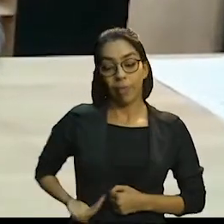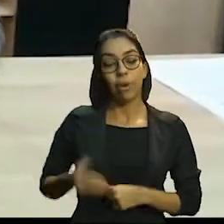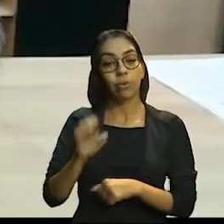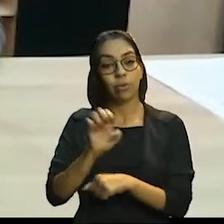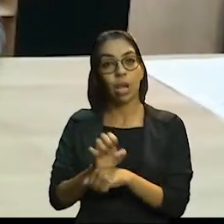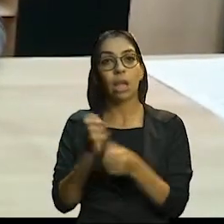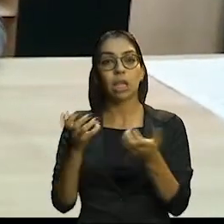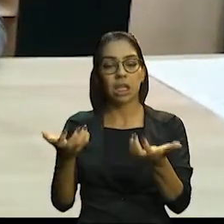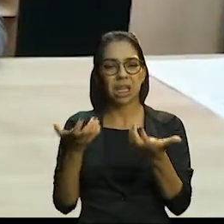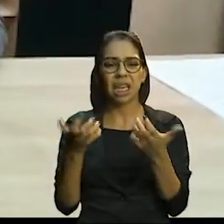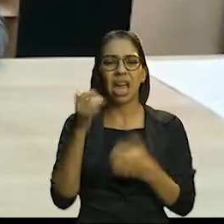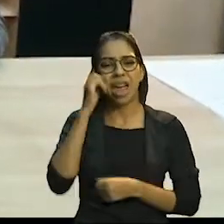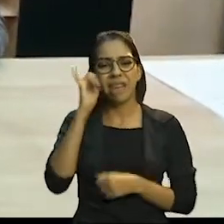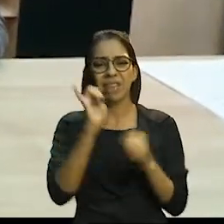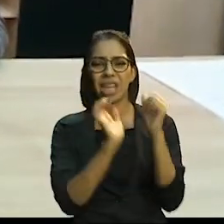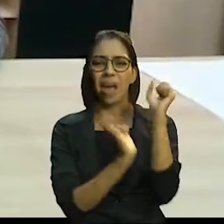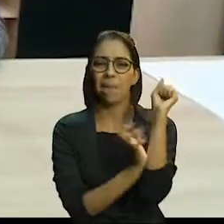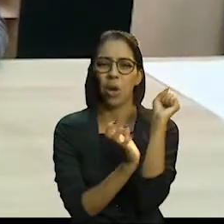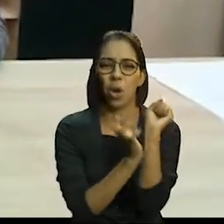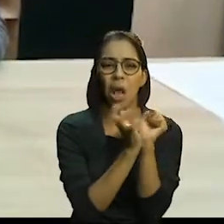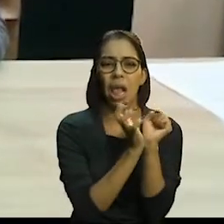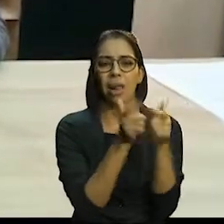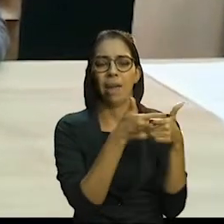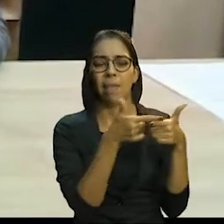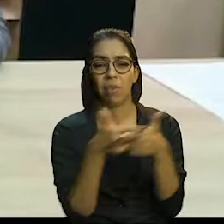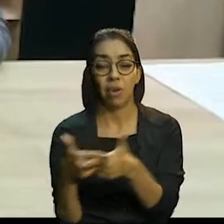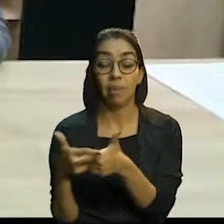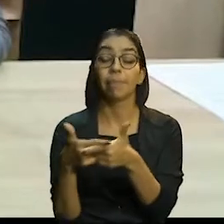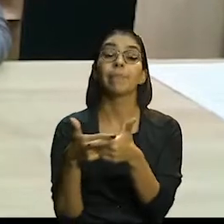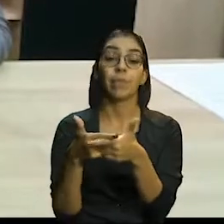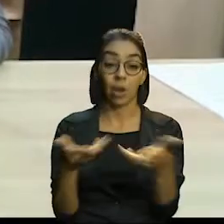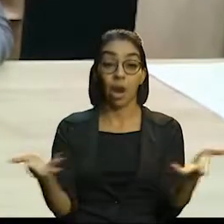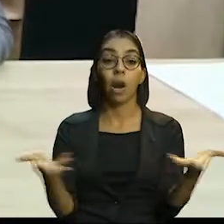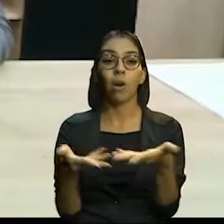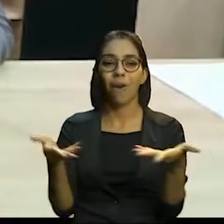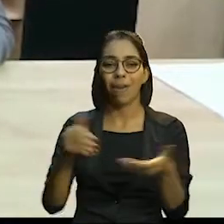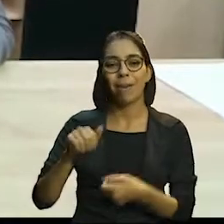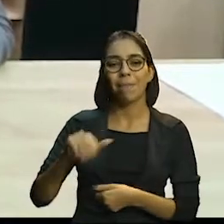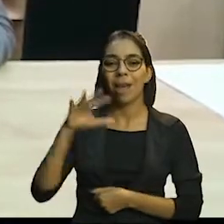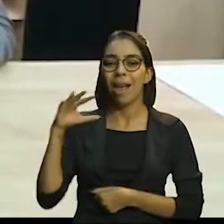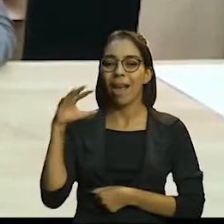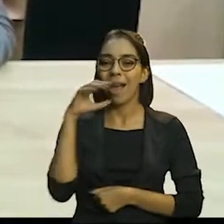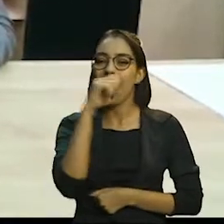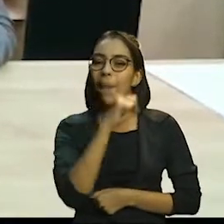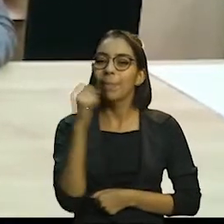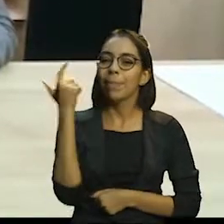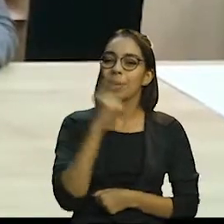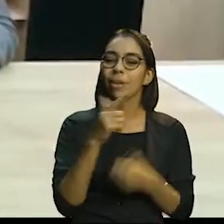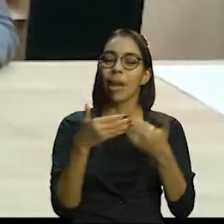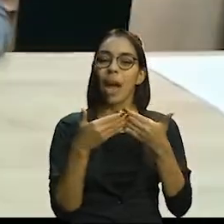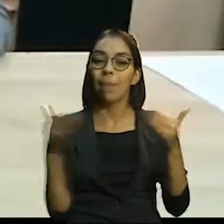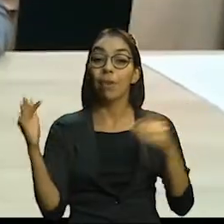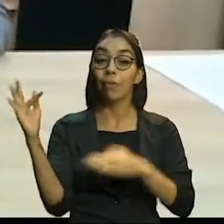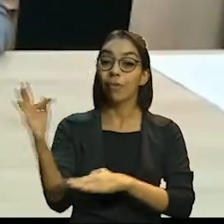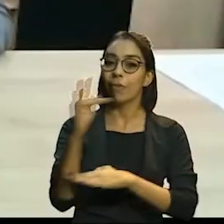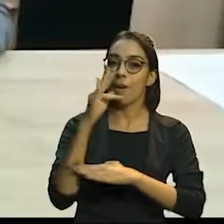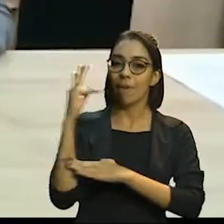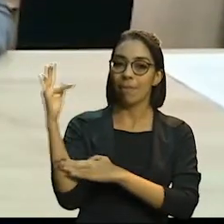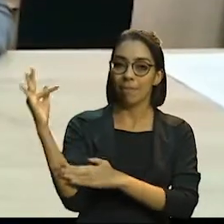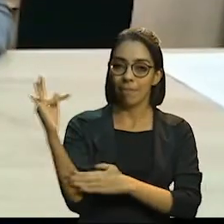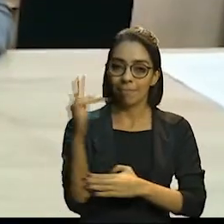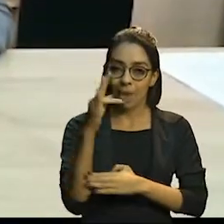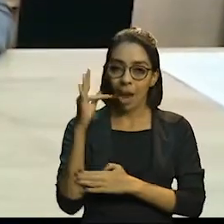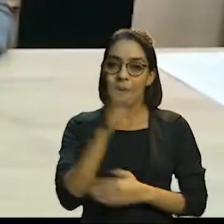desburocratização e a agilidade do procedimento de abertura e formalização de empresas. Tais